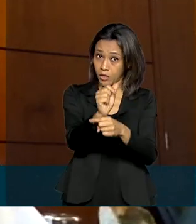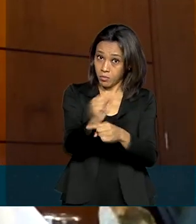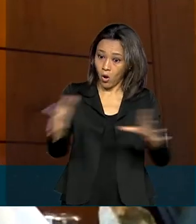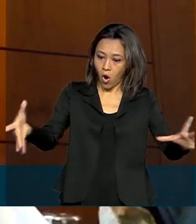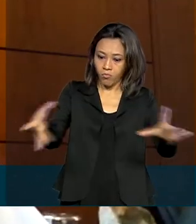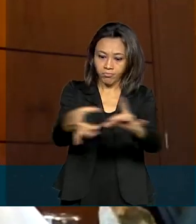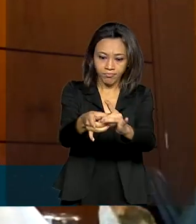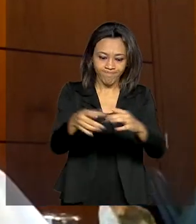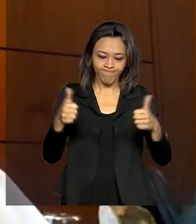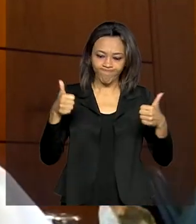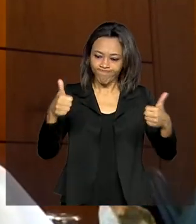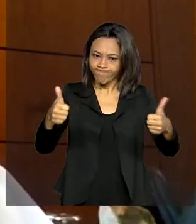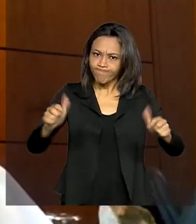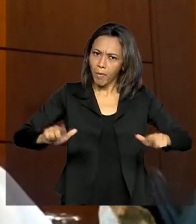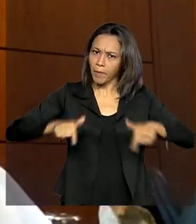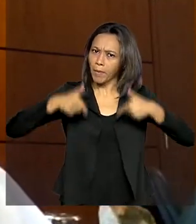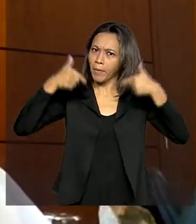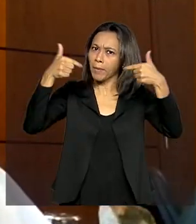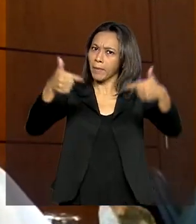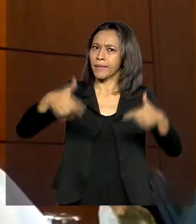agronegócio foi beneficiado nesse sentido.